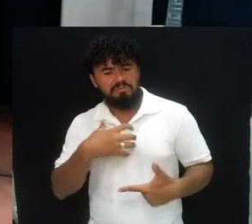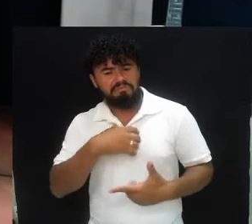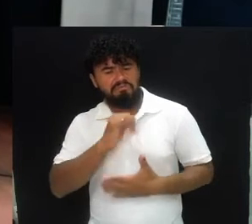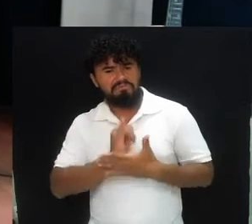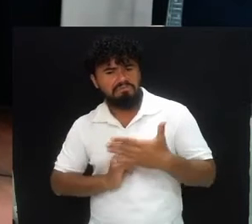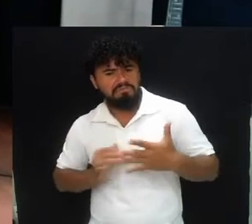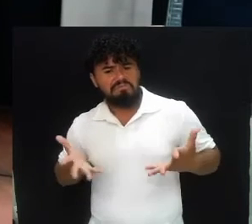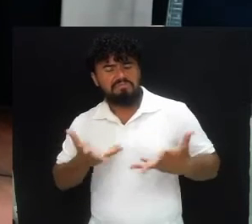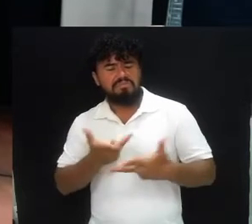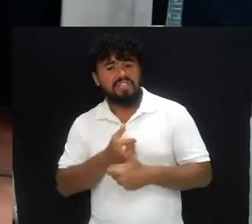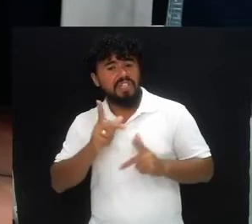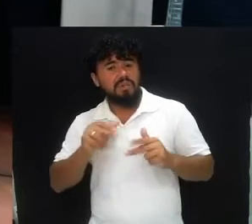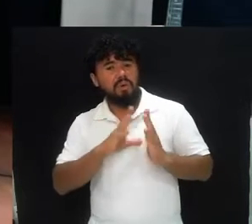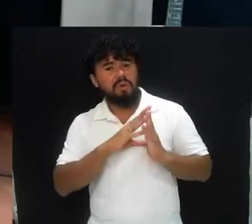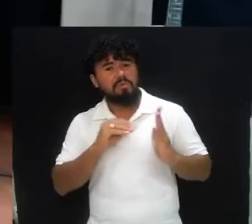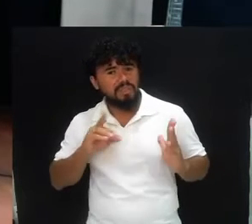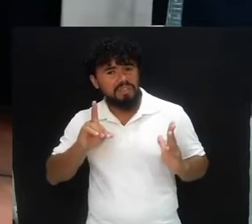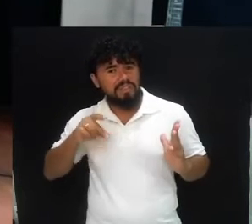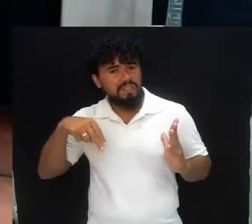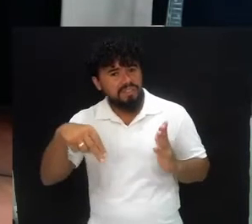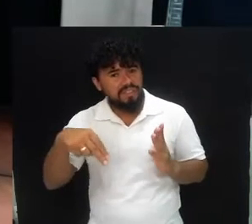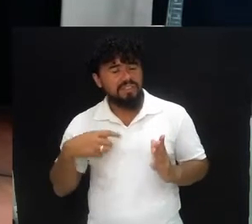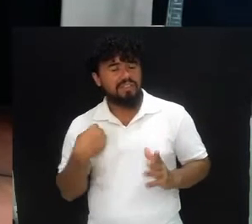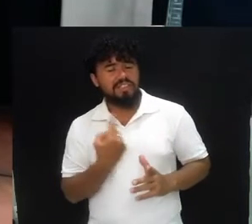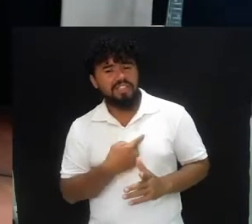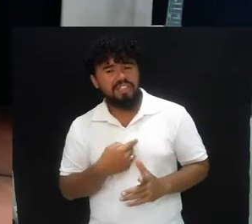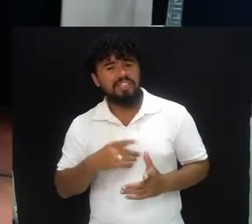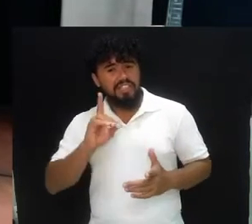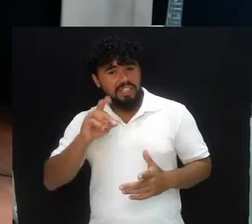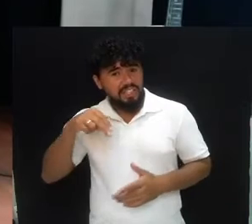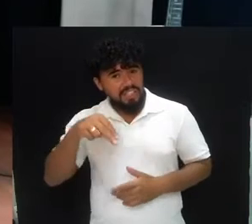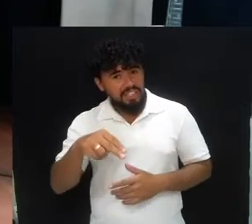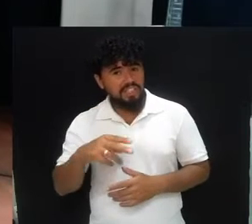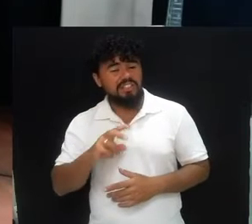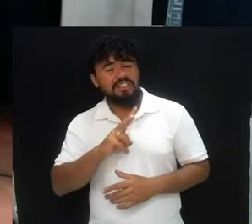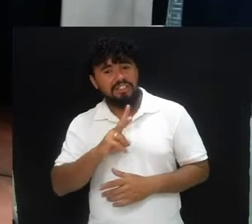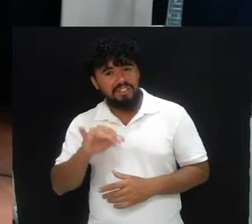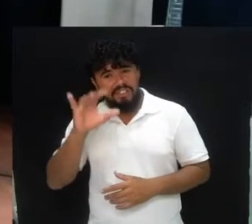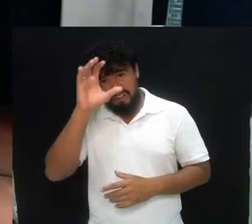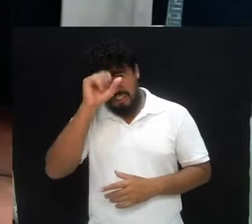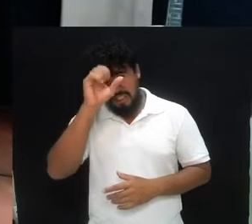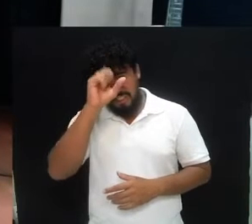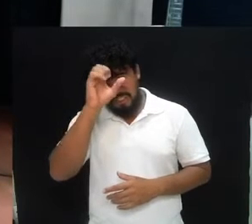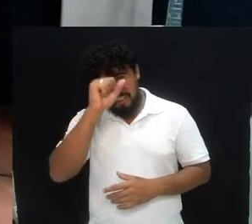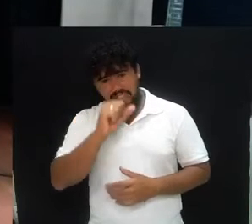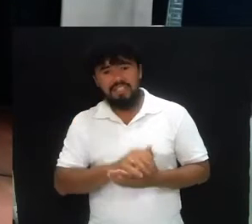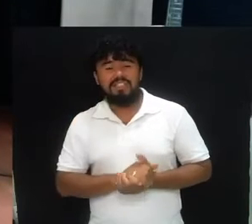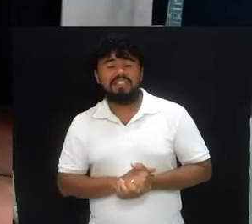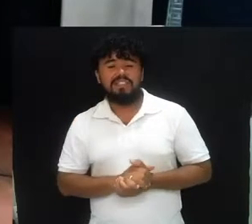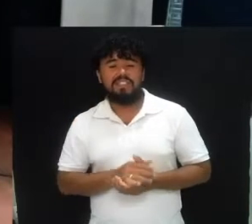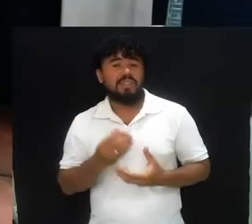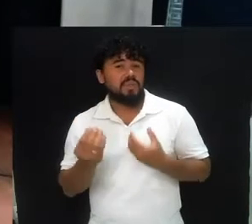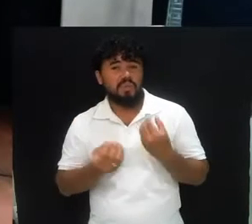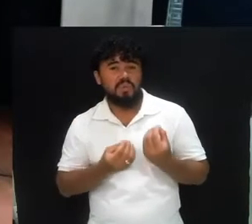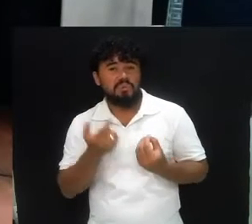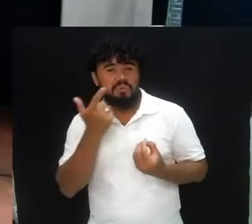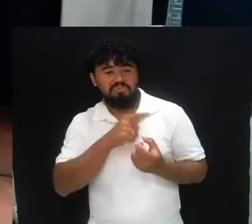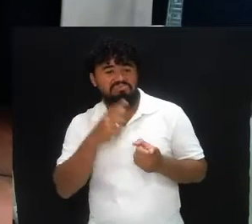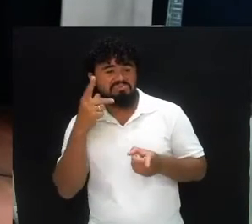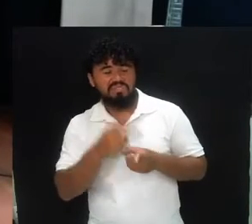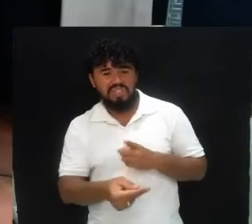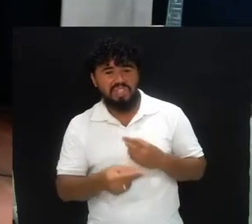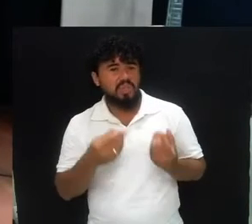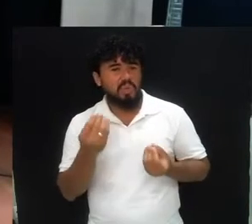que um dia Daniel teve. E com Daniel, nós vamos aprender como viver, como vencer e